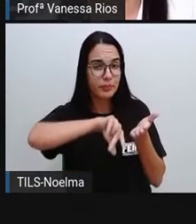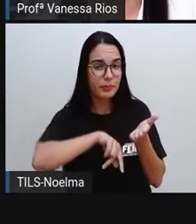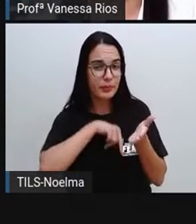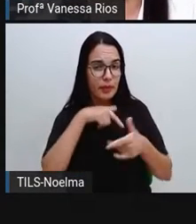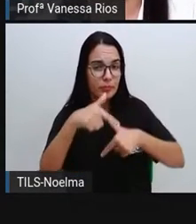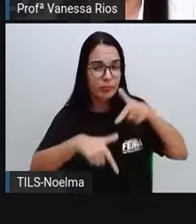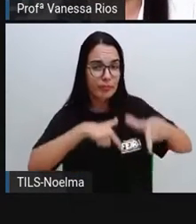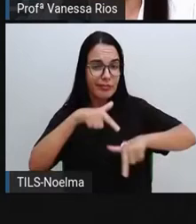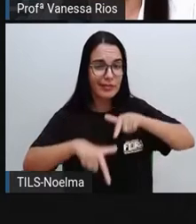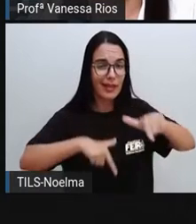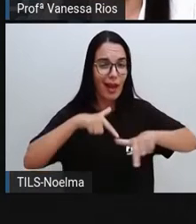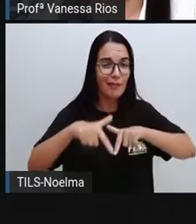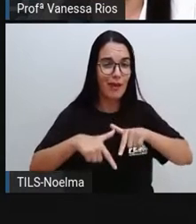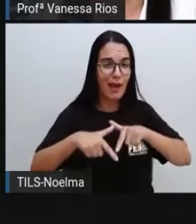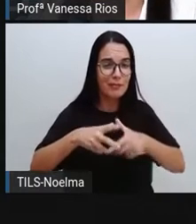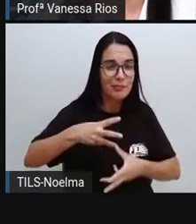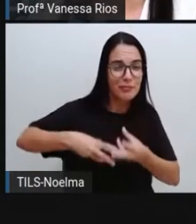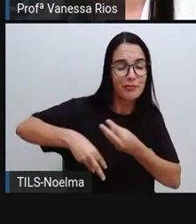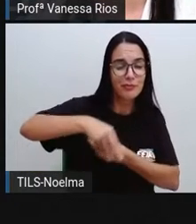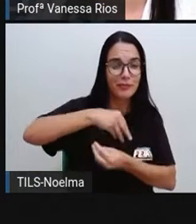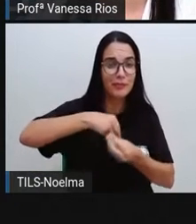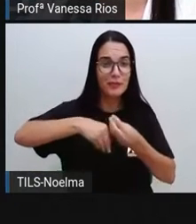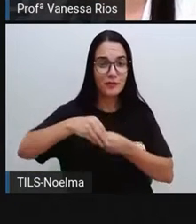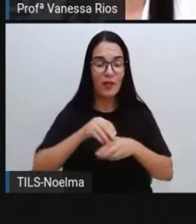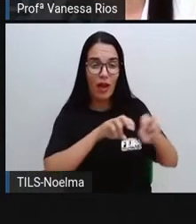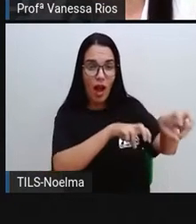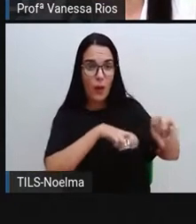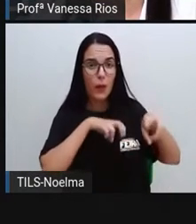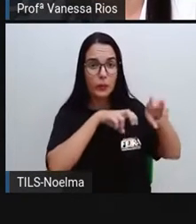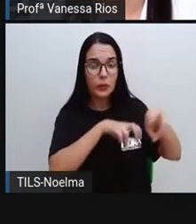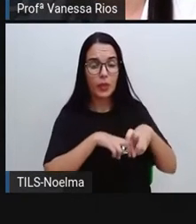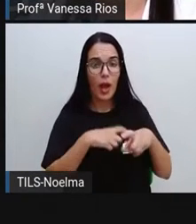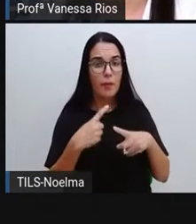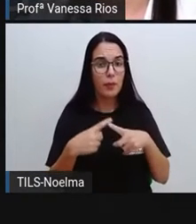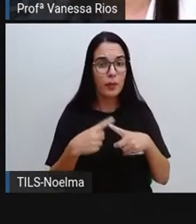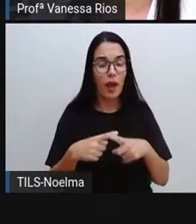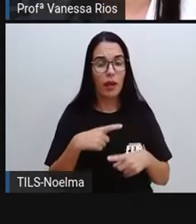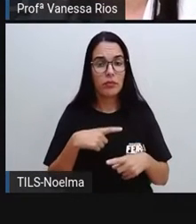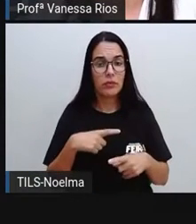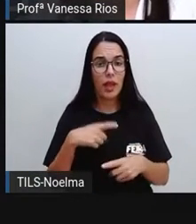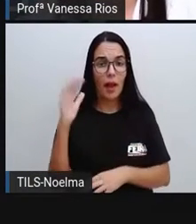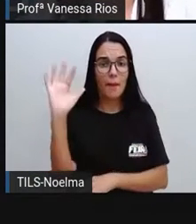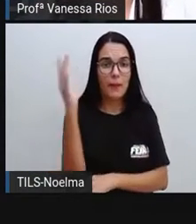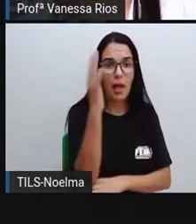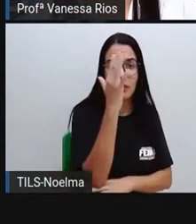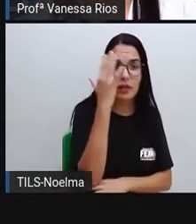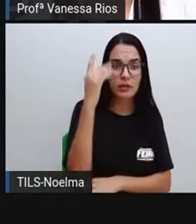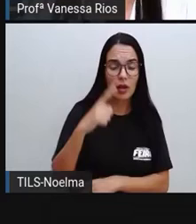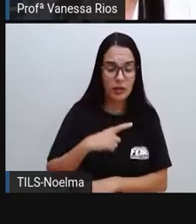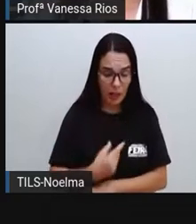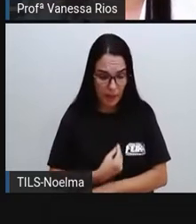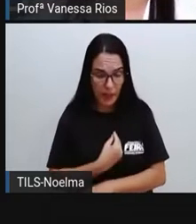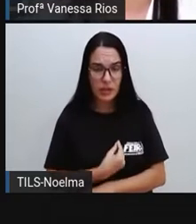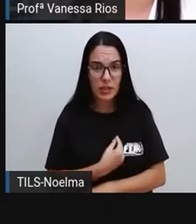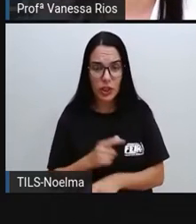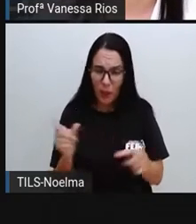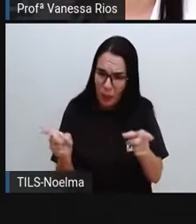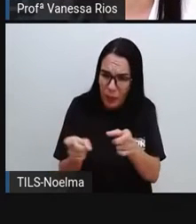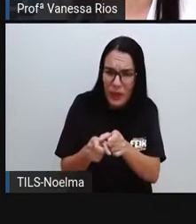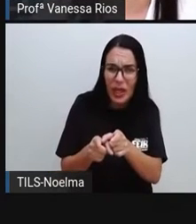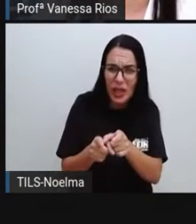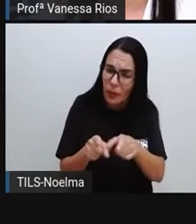que envolvem a agricultura, o quanto as plantações estão presentes em grande escala, em pequena